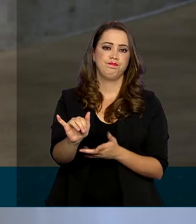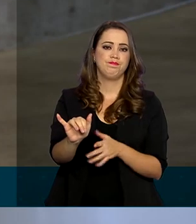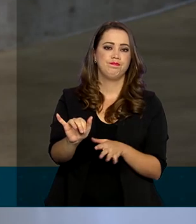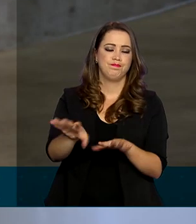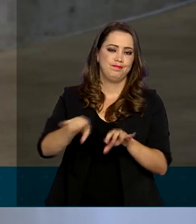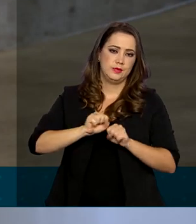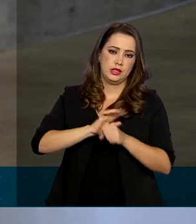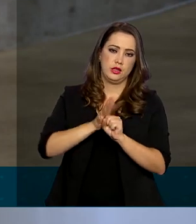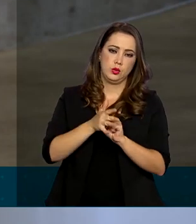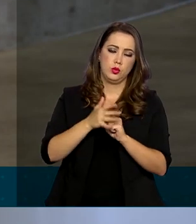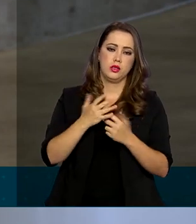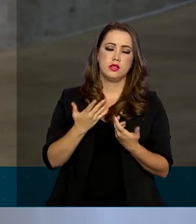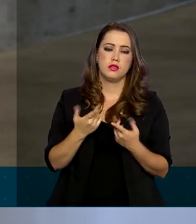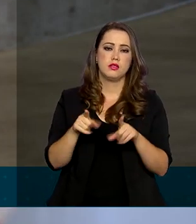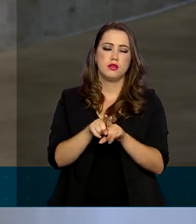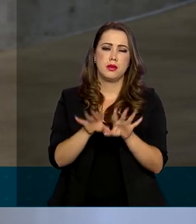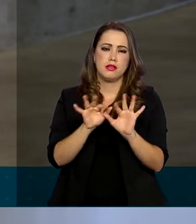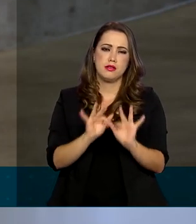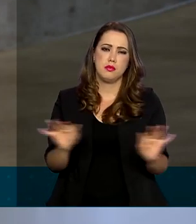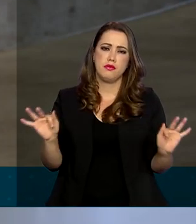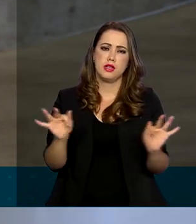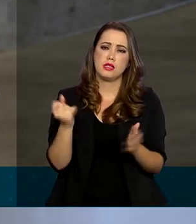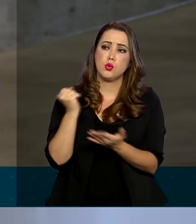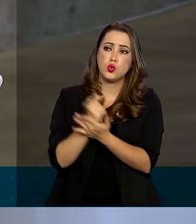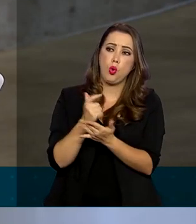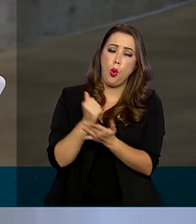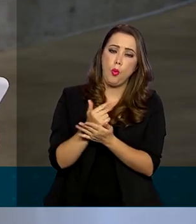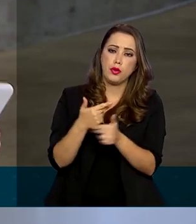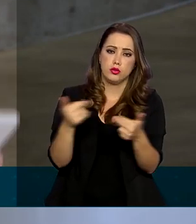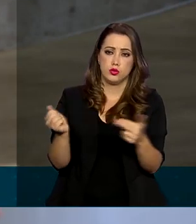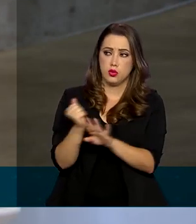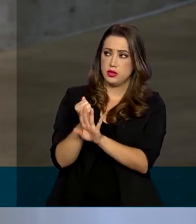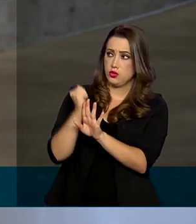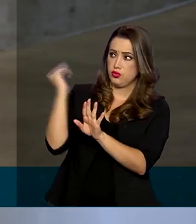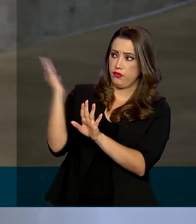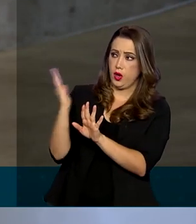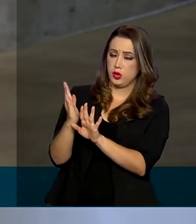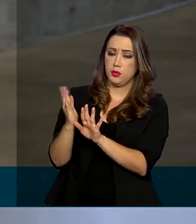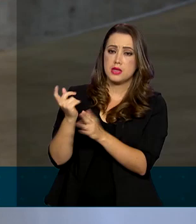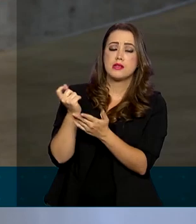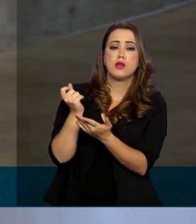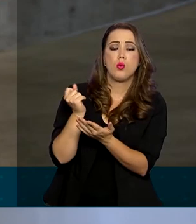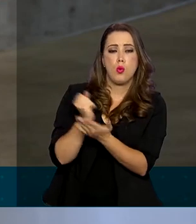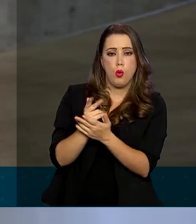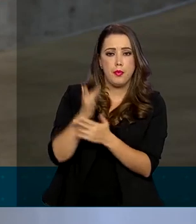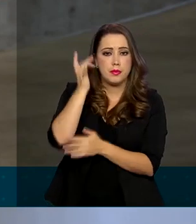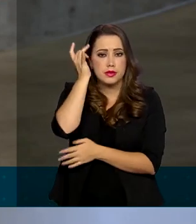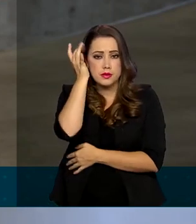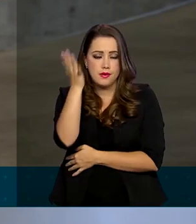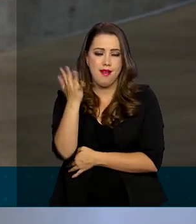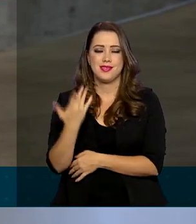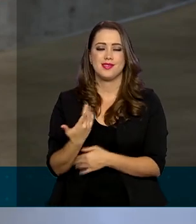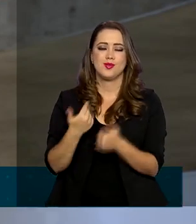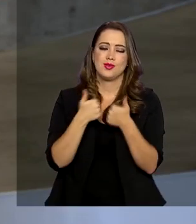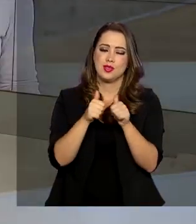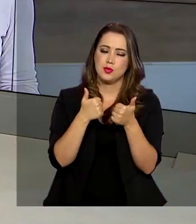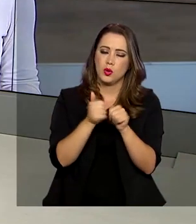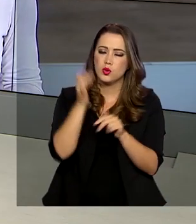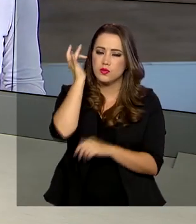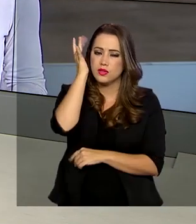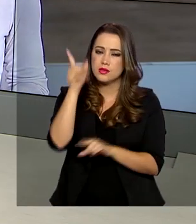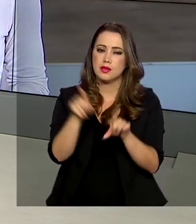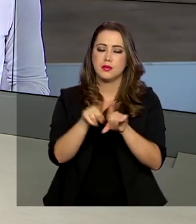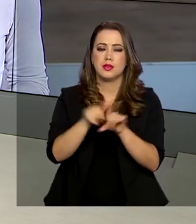simplificação aduaneira para facilitar a entrega de cargas. Roberto, volto com você. Tá